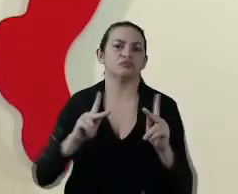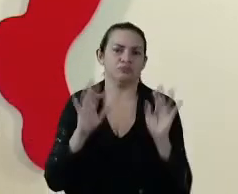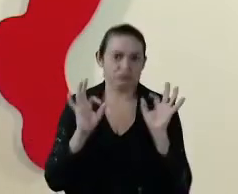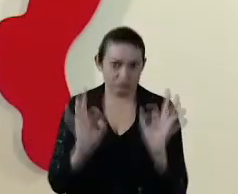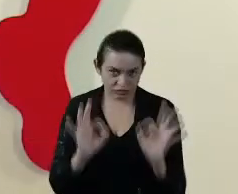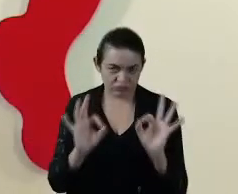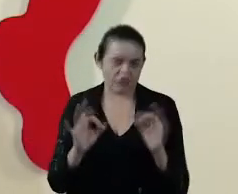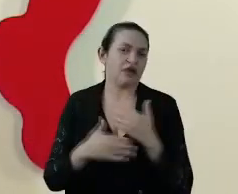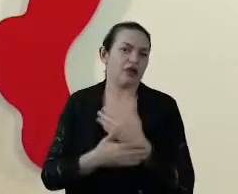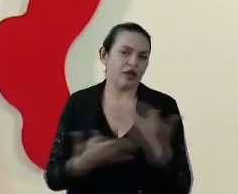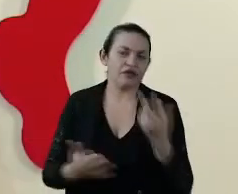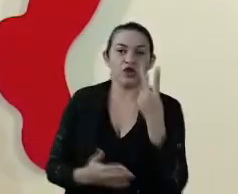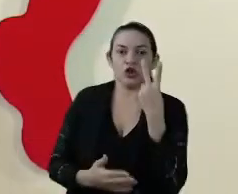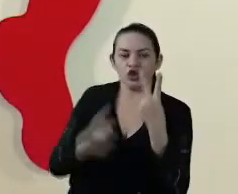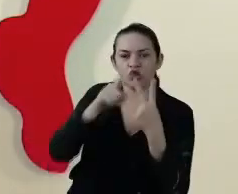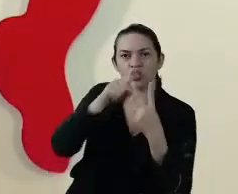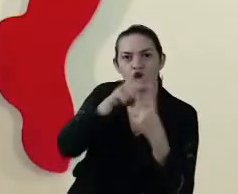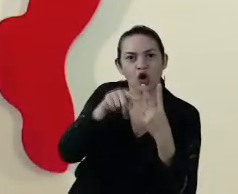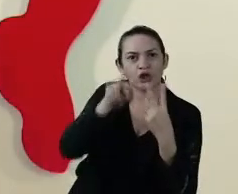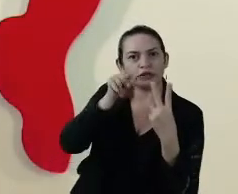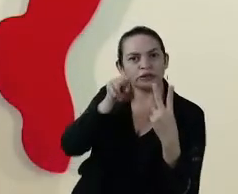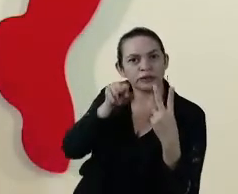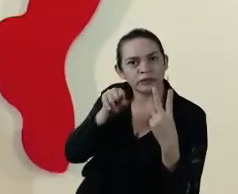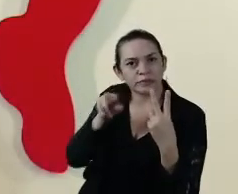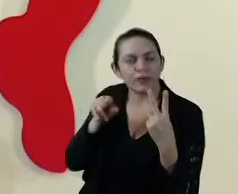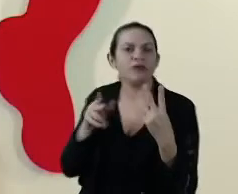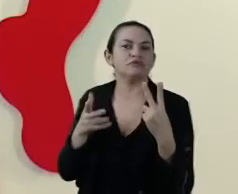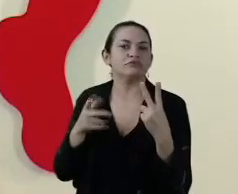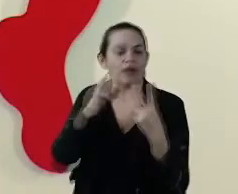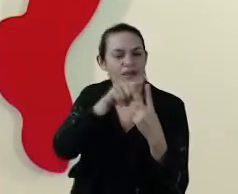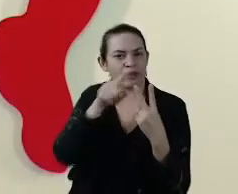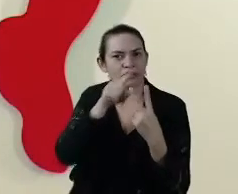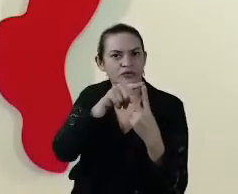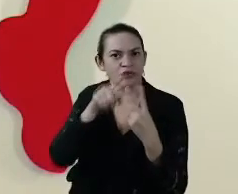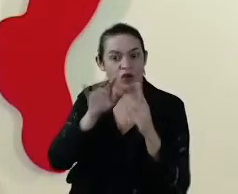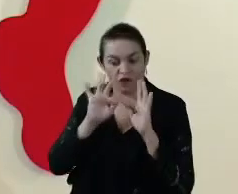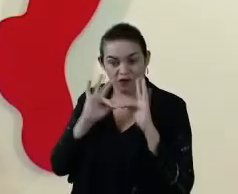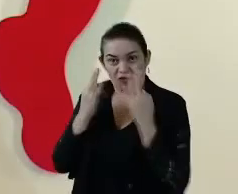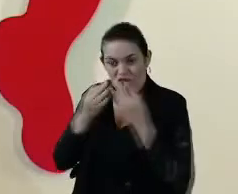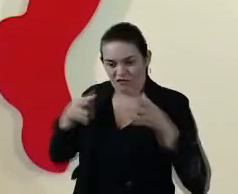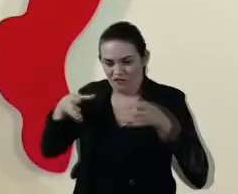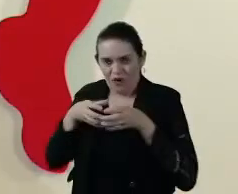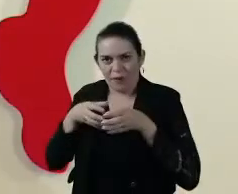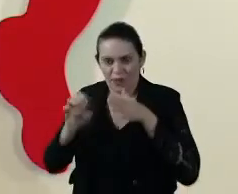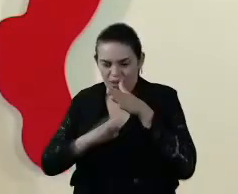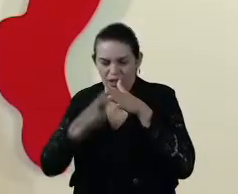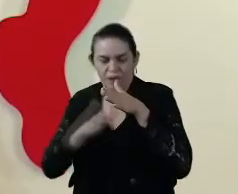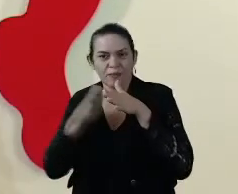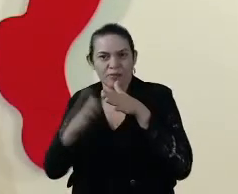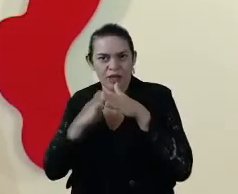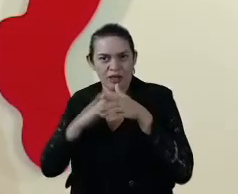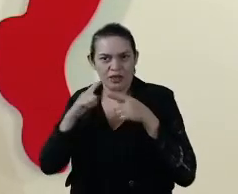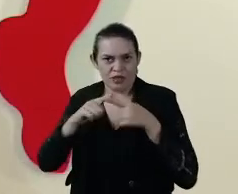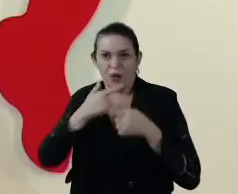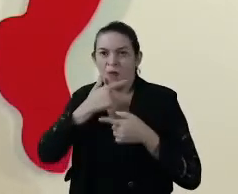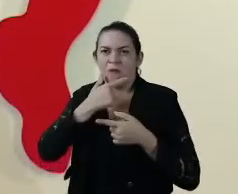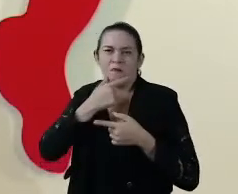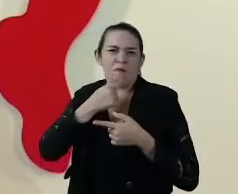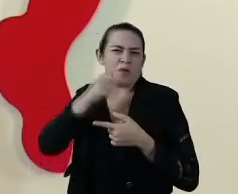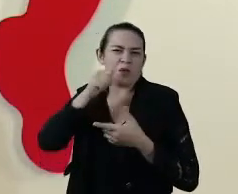enfim, esses dois irmãos e irmãs, esse núcleo familiar composto por cônjuges,